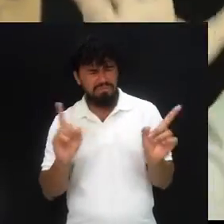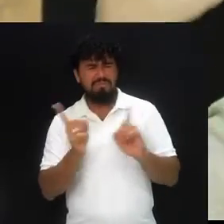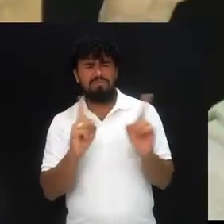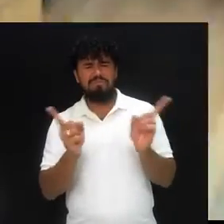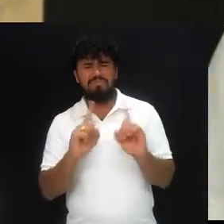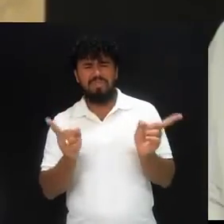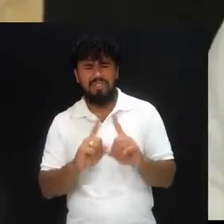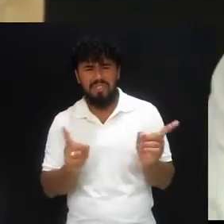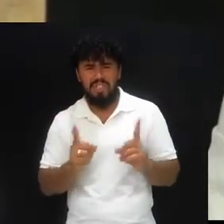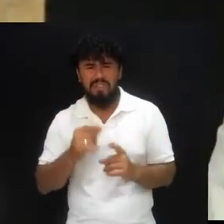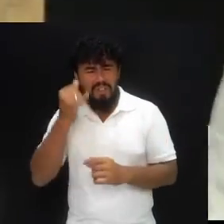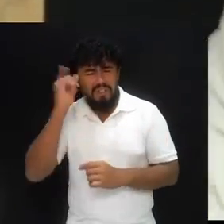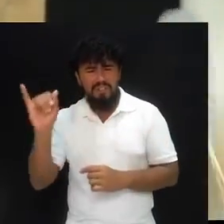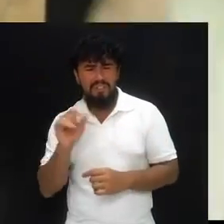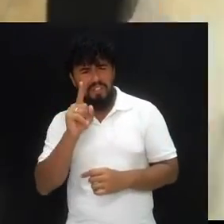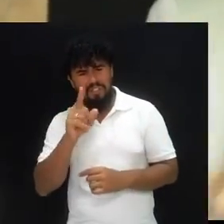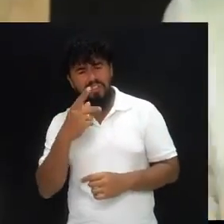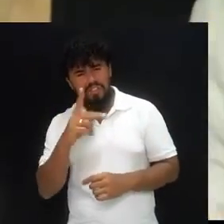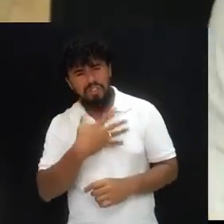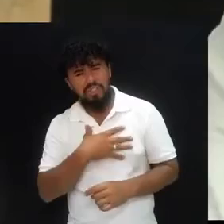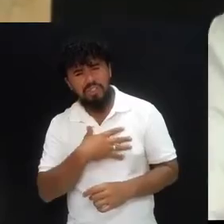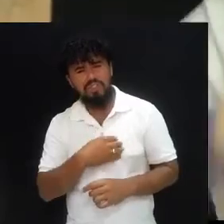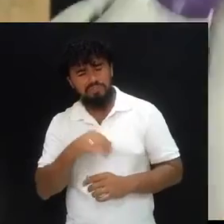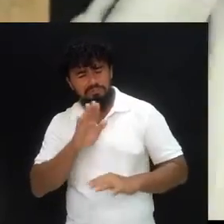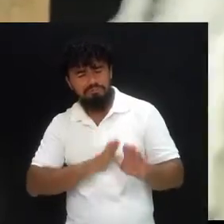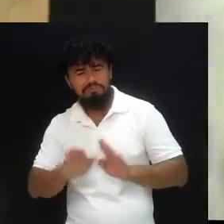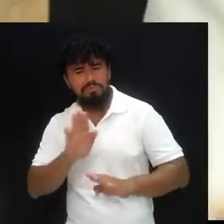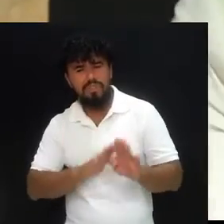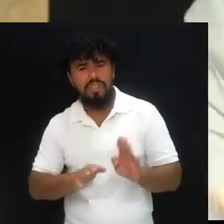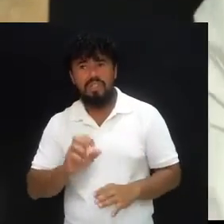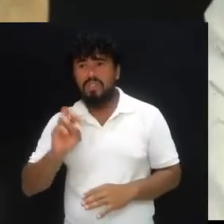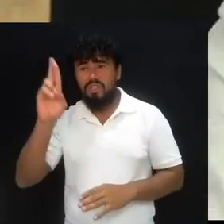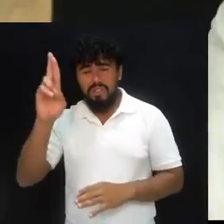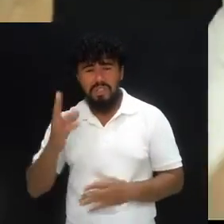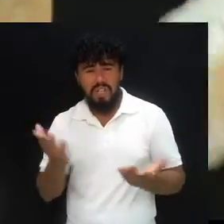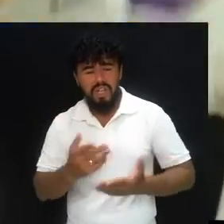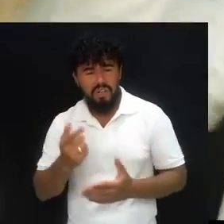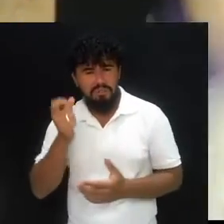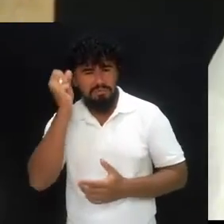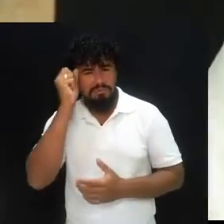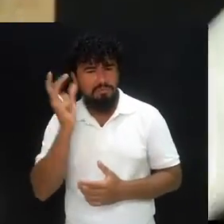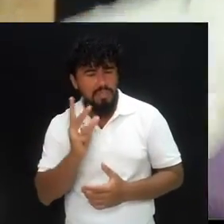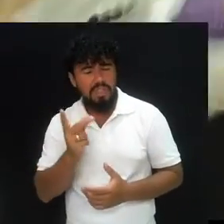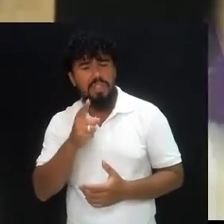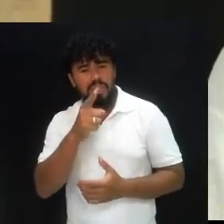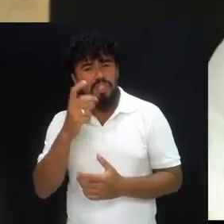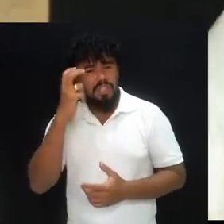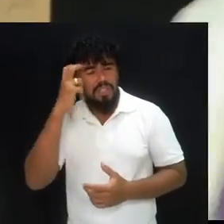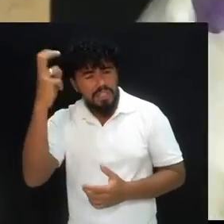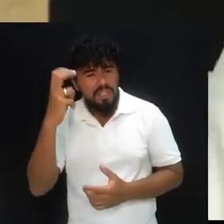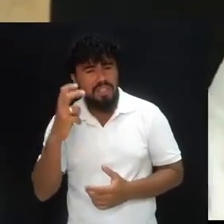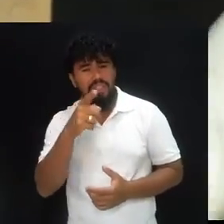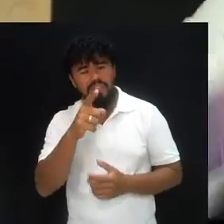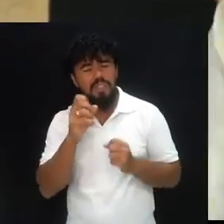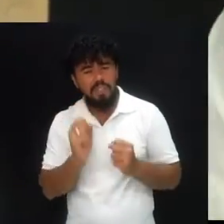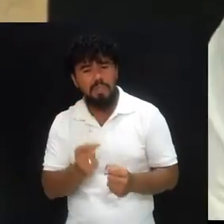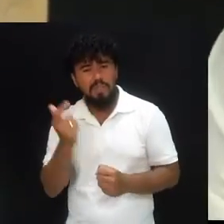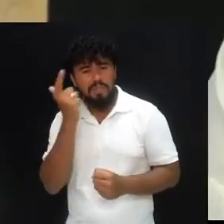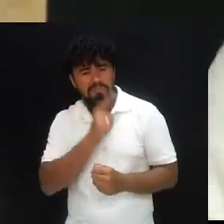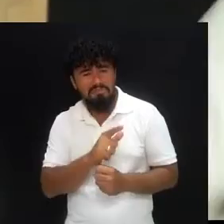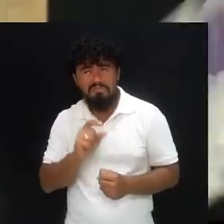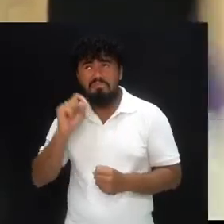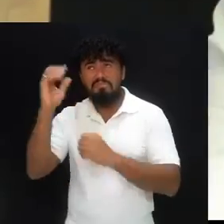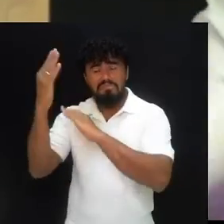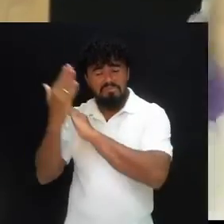seja instrumento do céu na vida de seus filhos. Aprenda que o Senhor está te dando agora criatividade, para que você venha usar as armas do